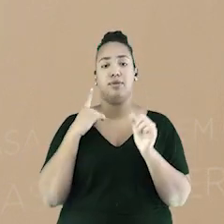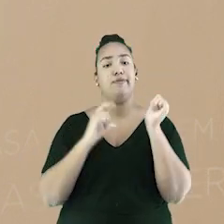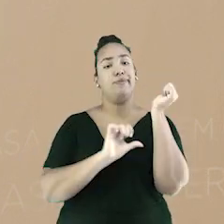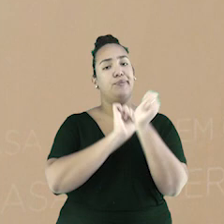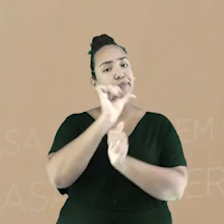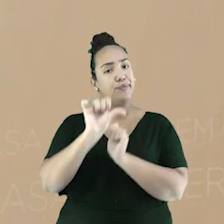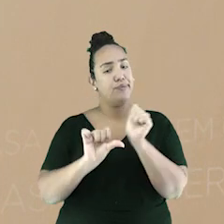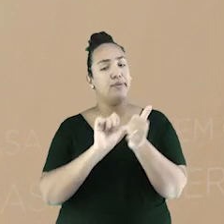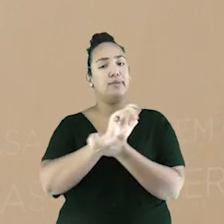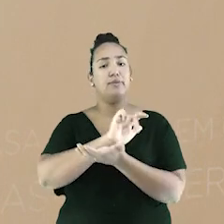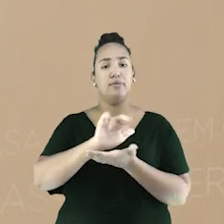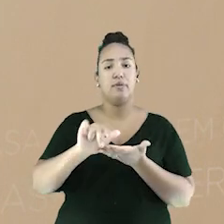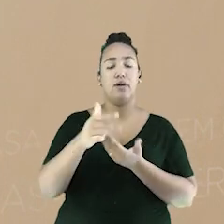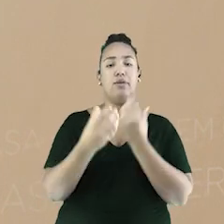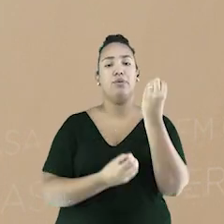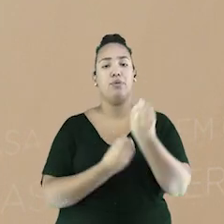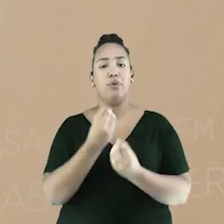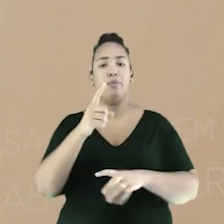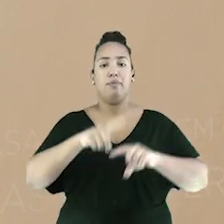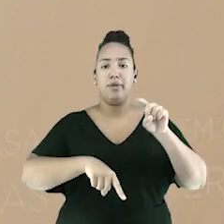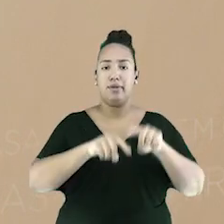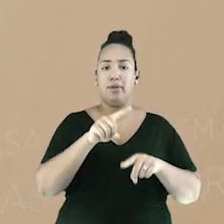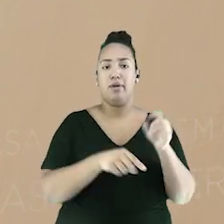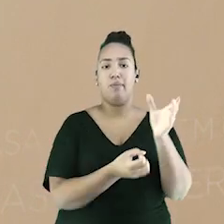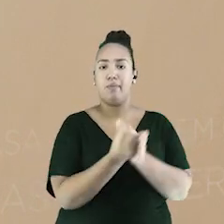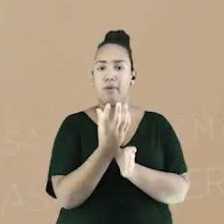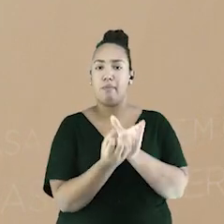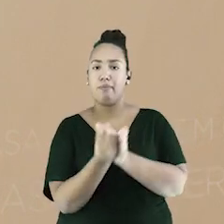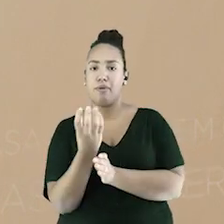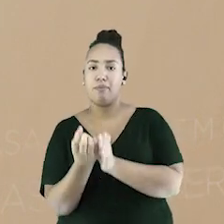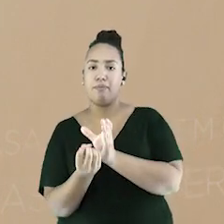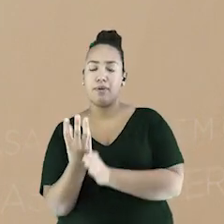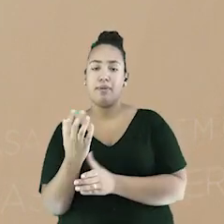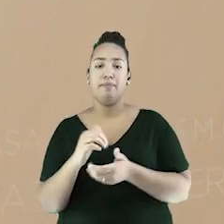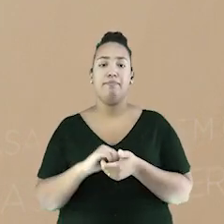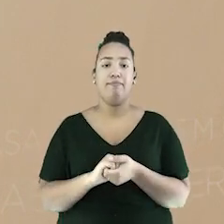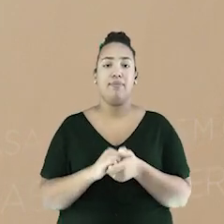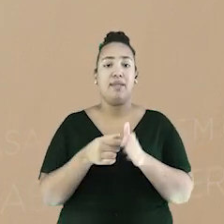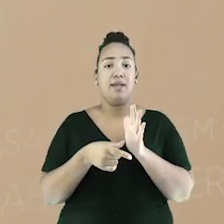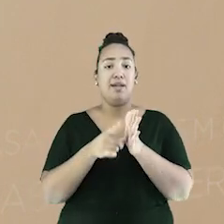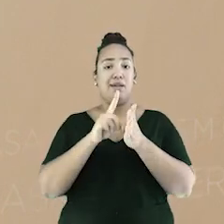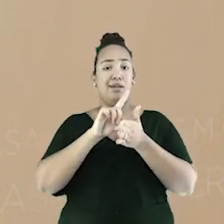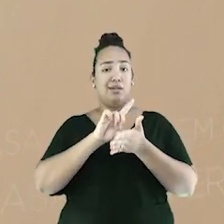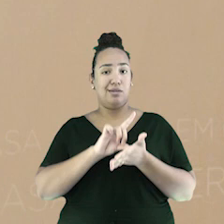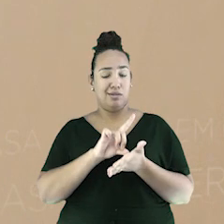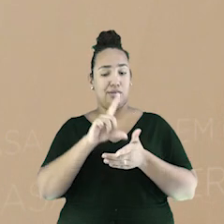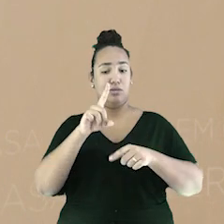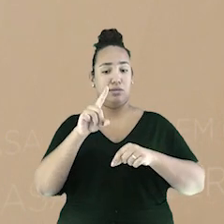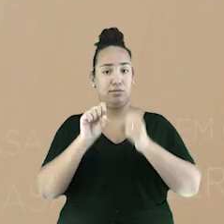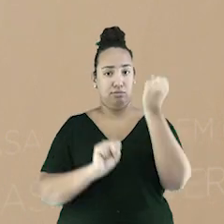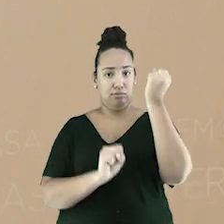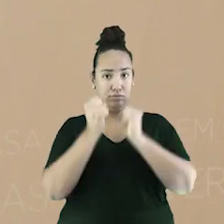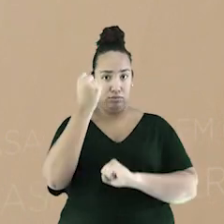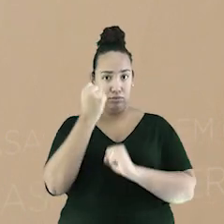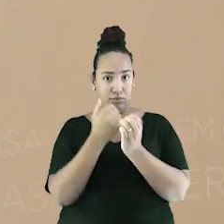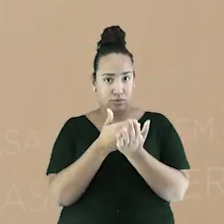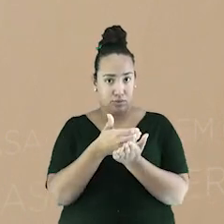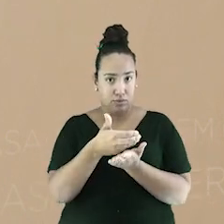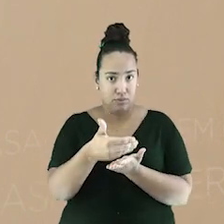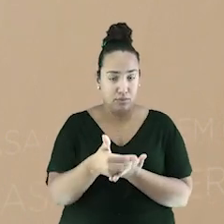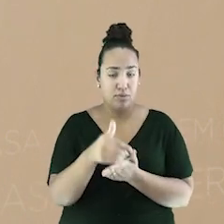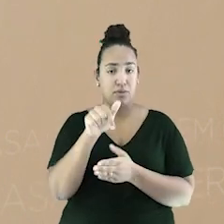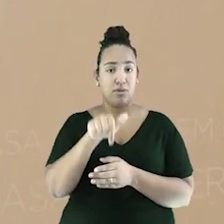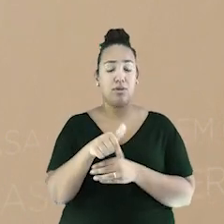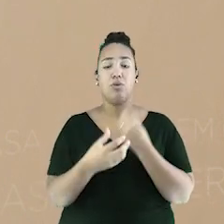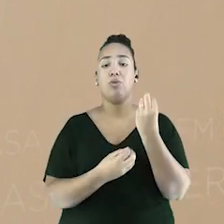acontecia pelo modo de produção manufatureiro, isto é, o modo de produção manual que utilizava a